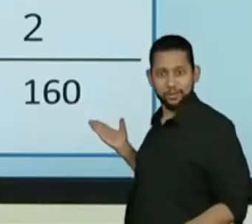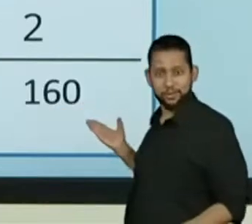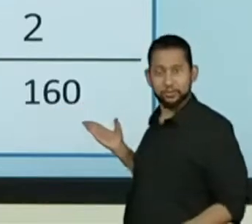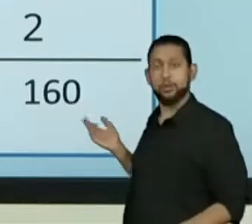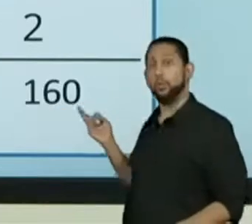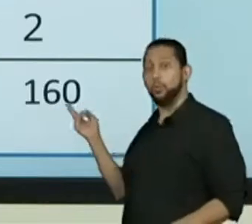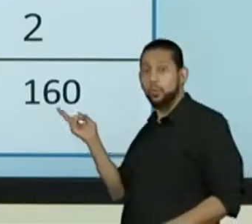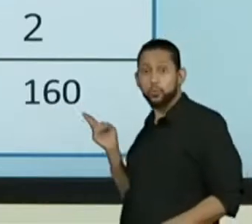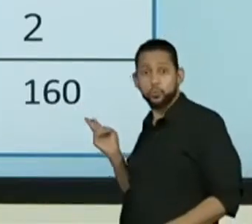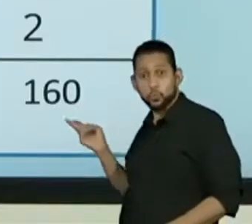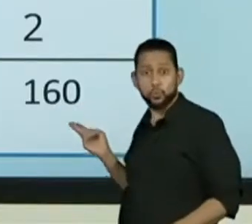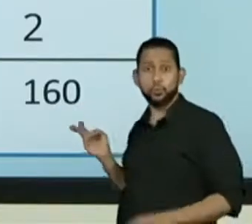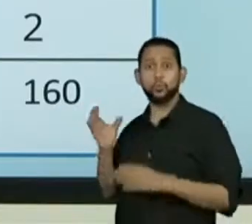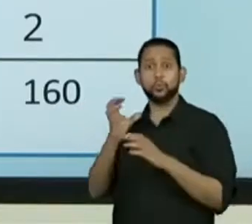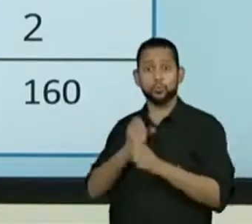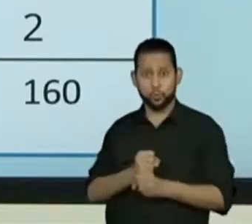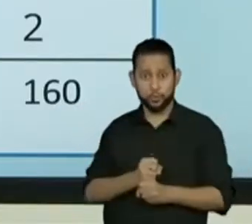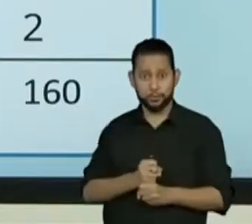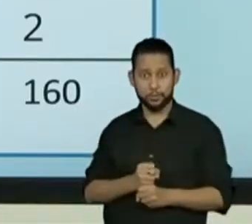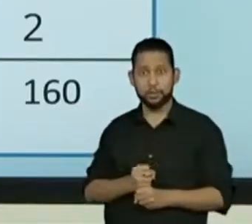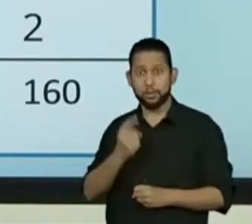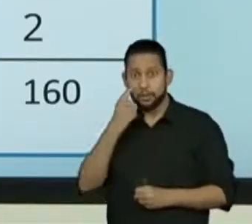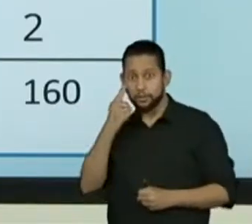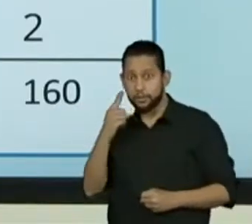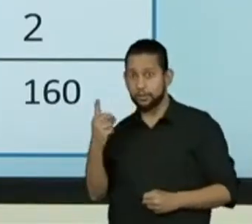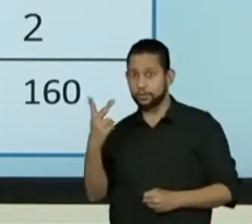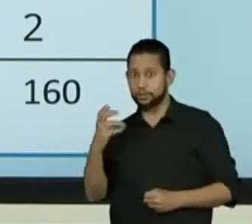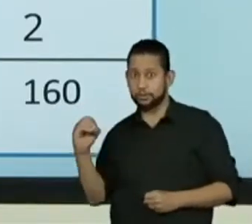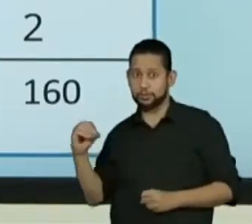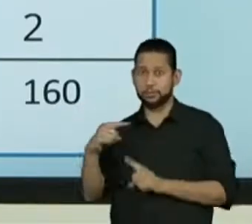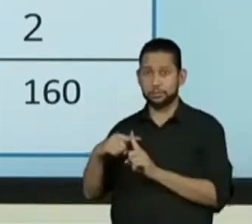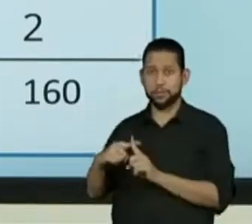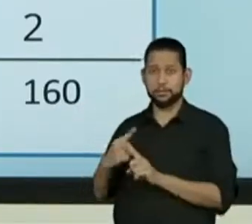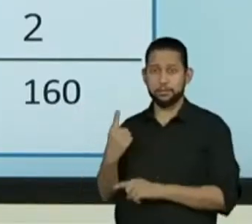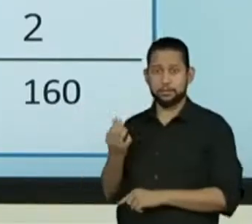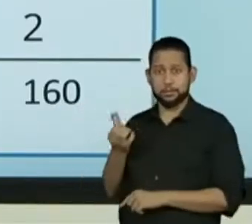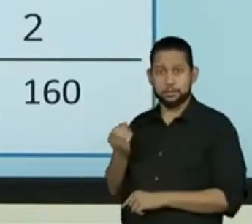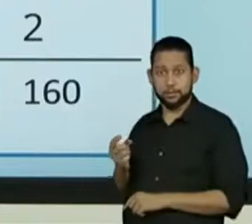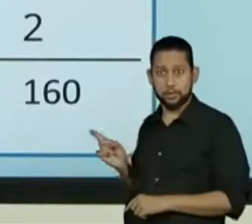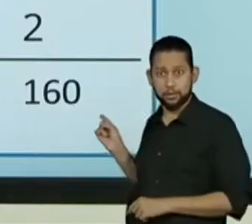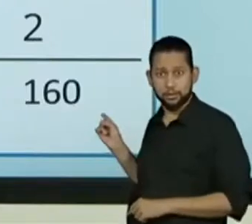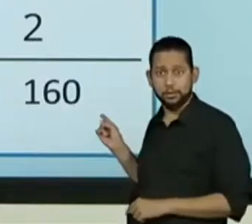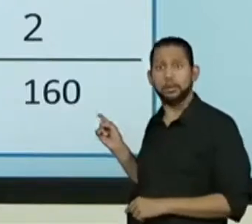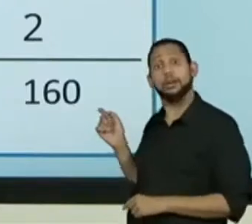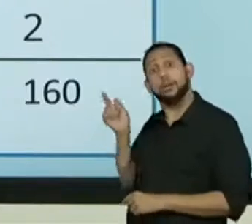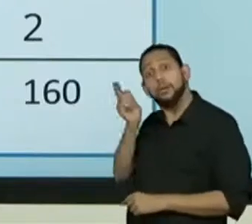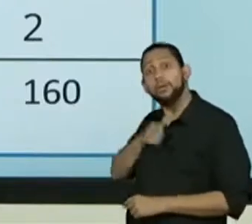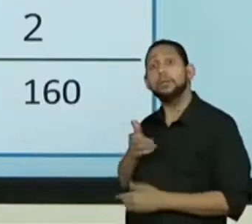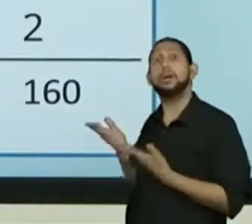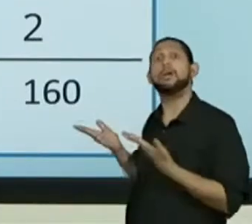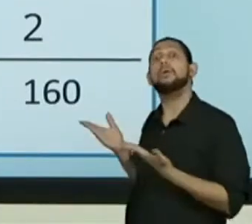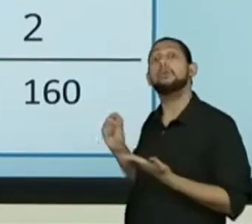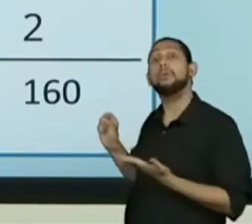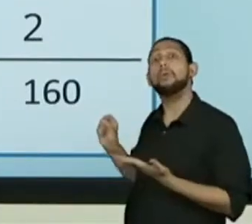resultados e aí, como o Andrei está mostrando para a gente, nós vamos obter